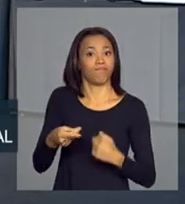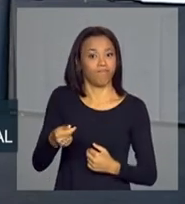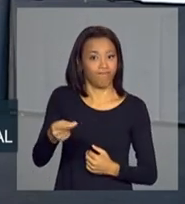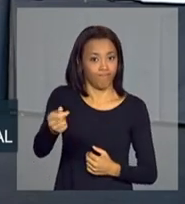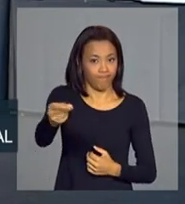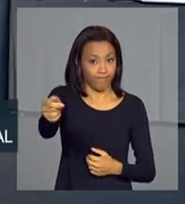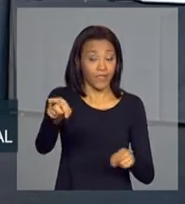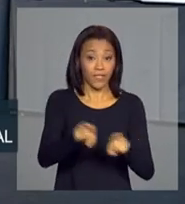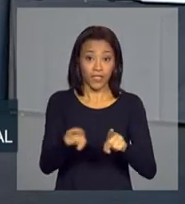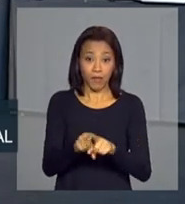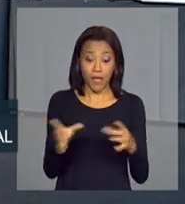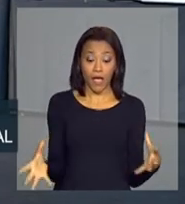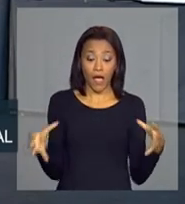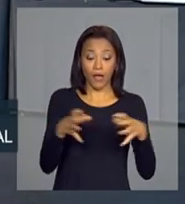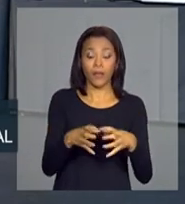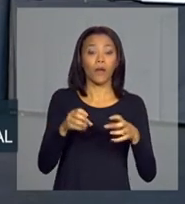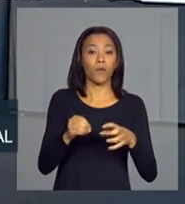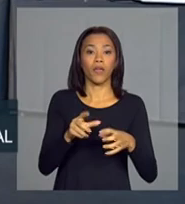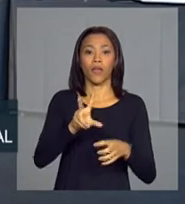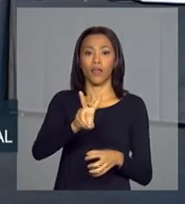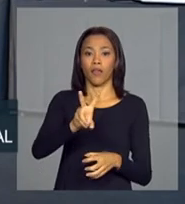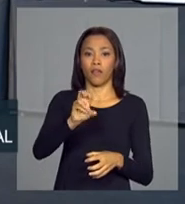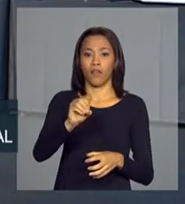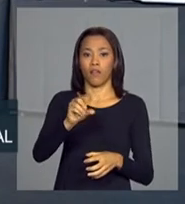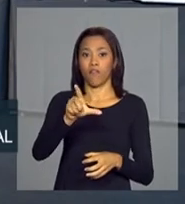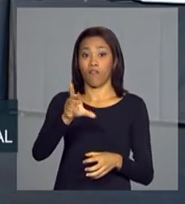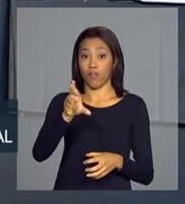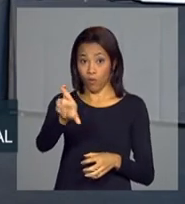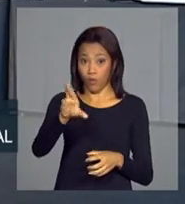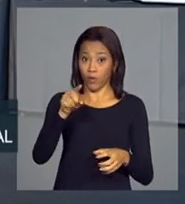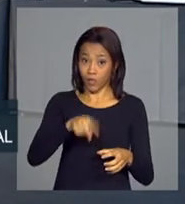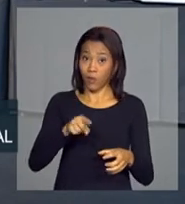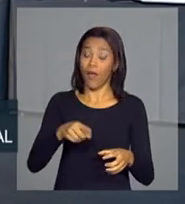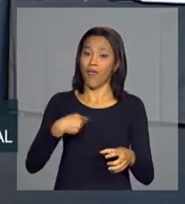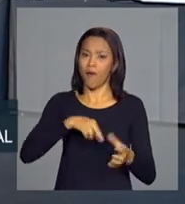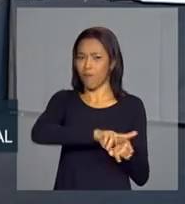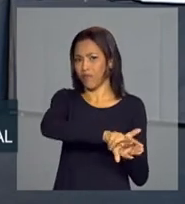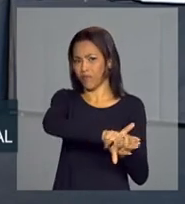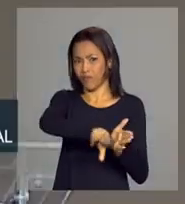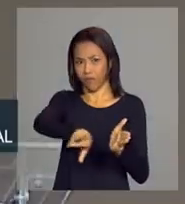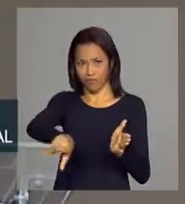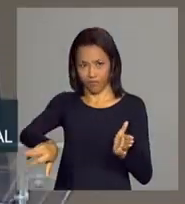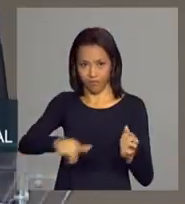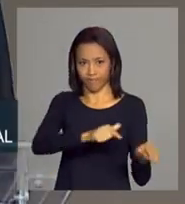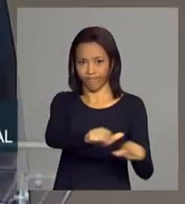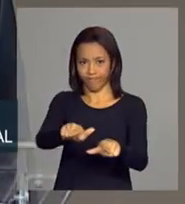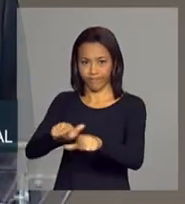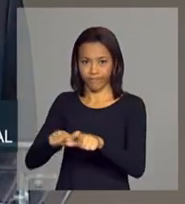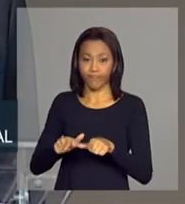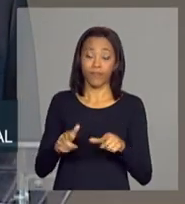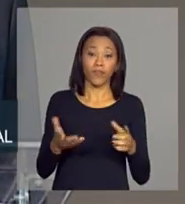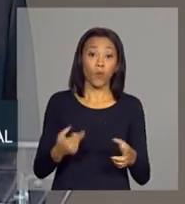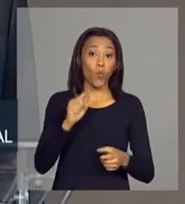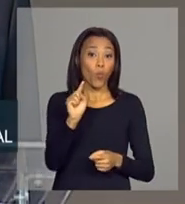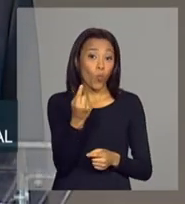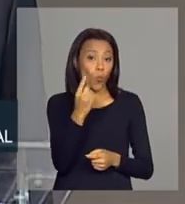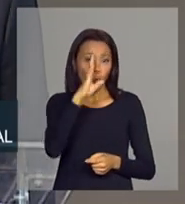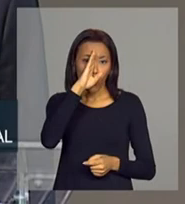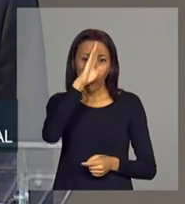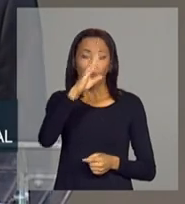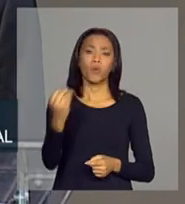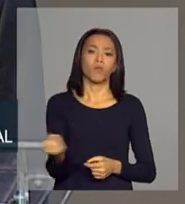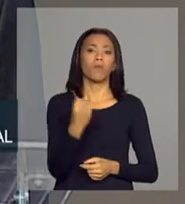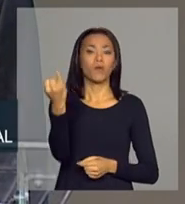de valor. Portanto, a agenda é uma agenda convergente. um ponto interessante a